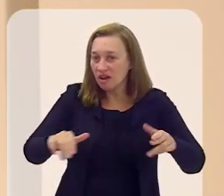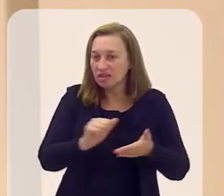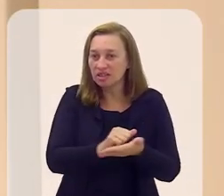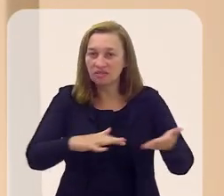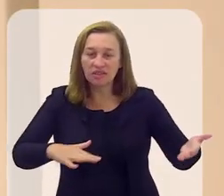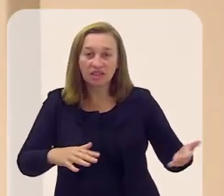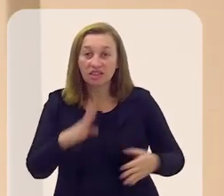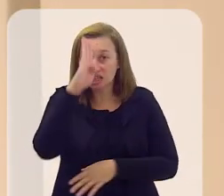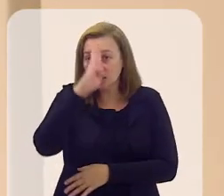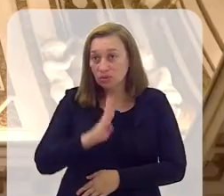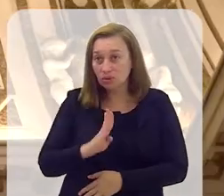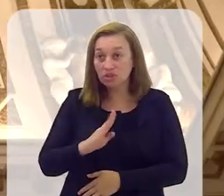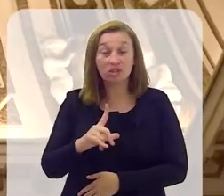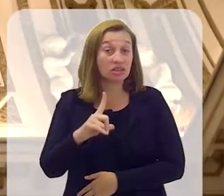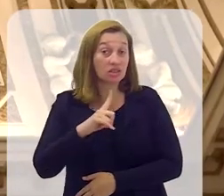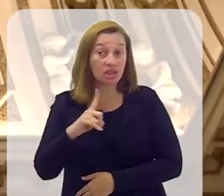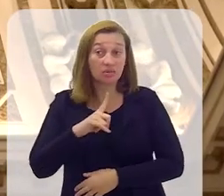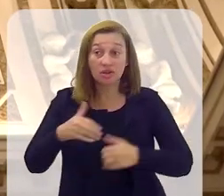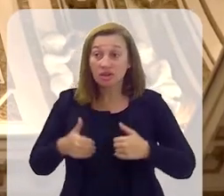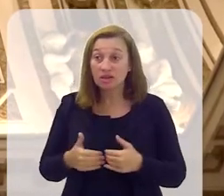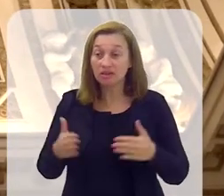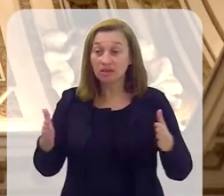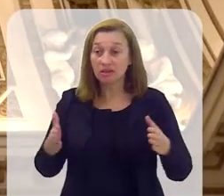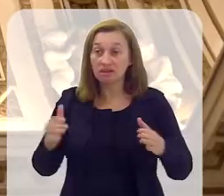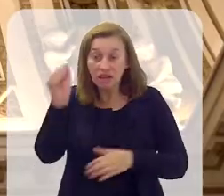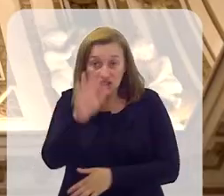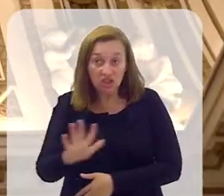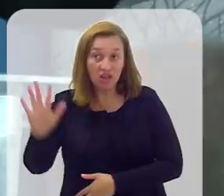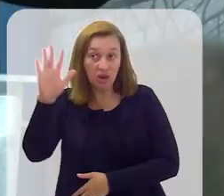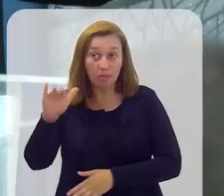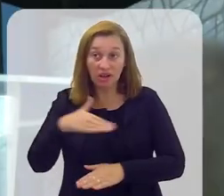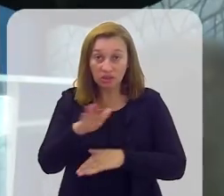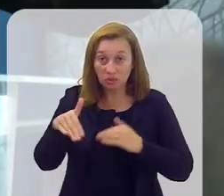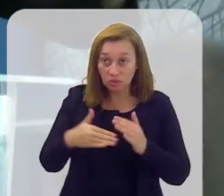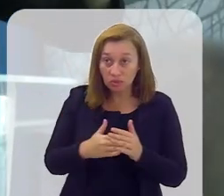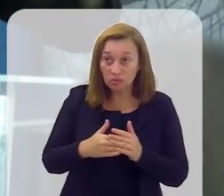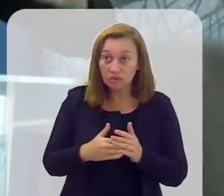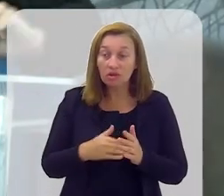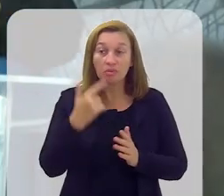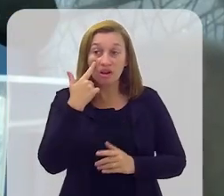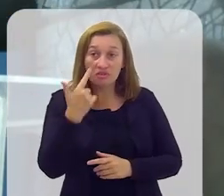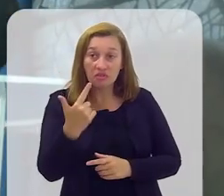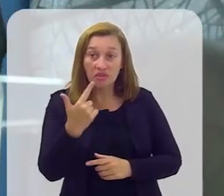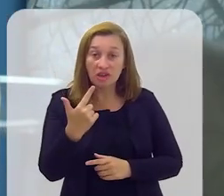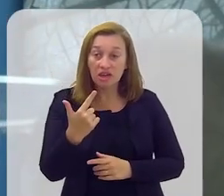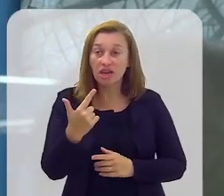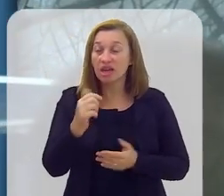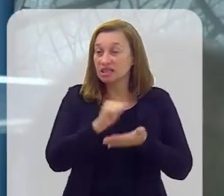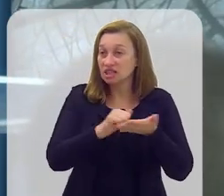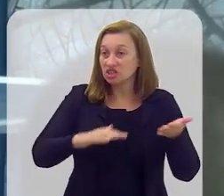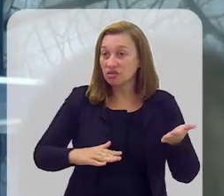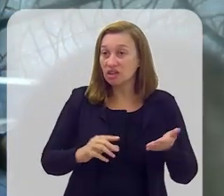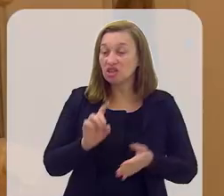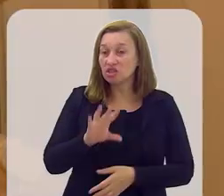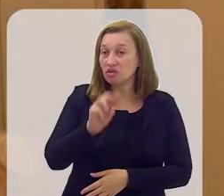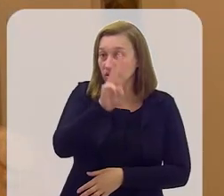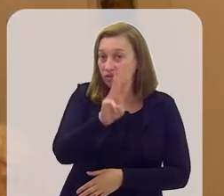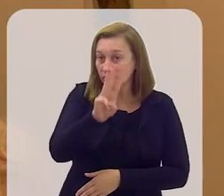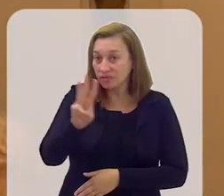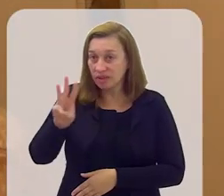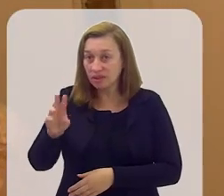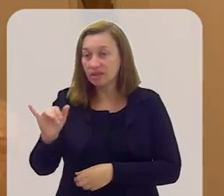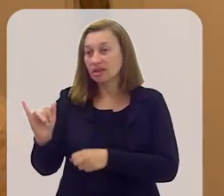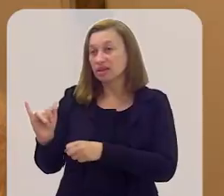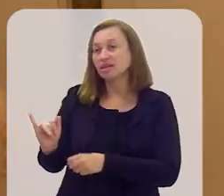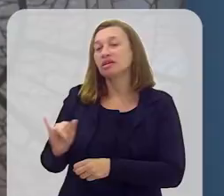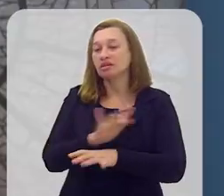gratuitos que promovemos e que são abertos ao público em geral. Para conferir o calendário de atividades, é só acessar as nossas